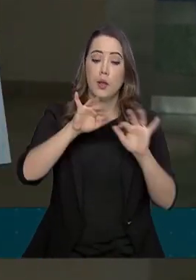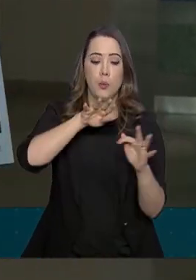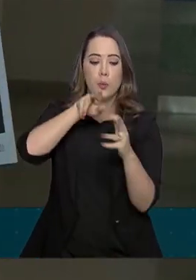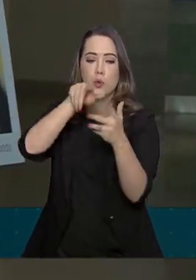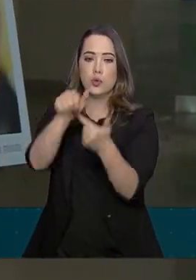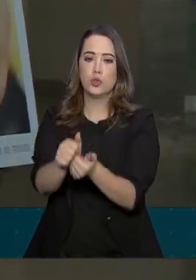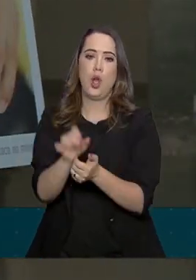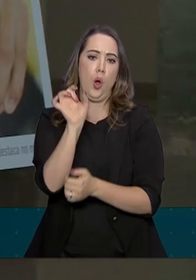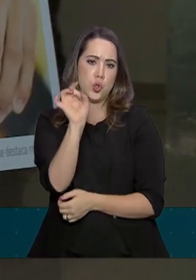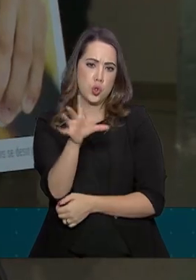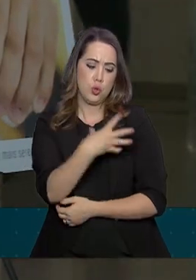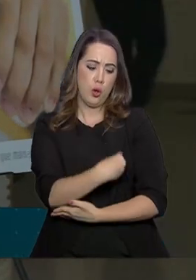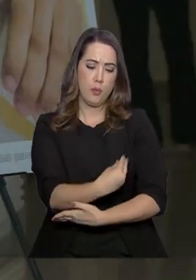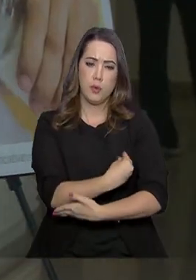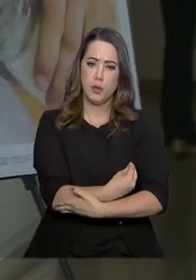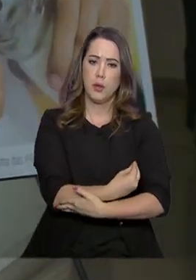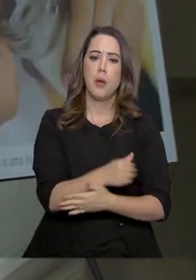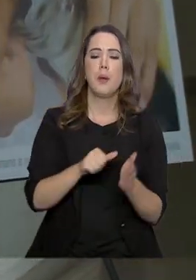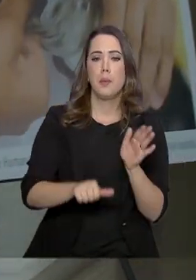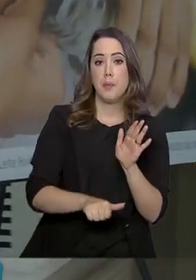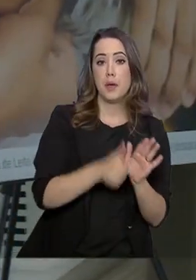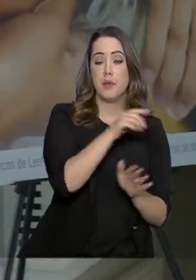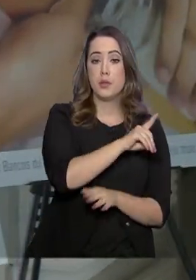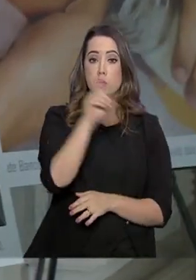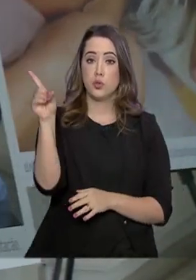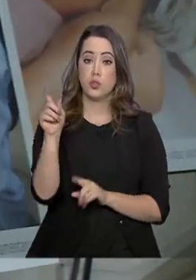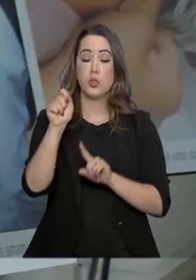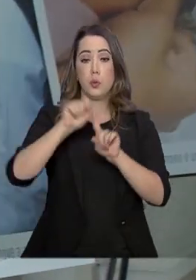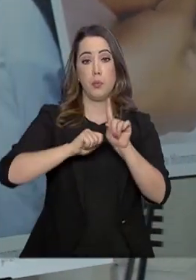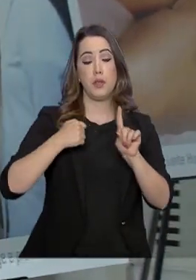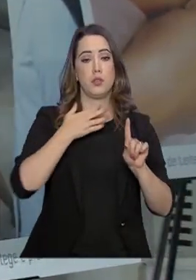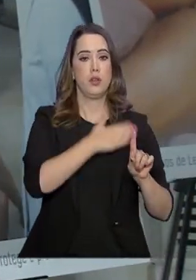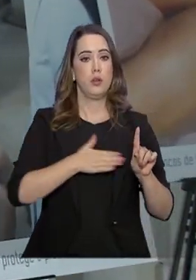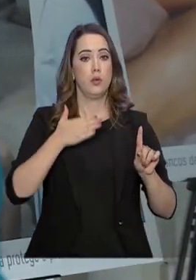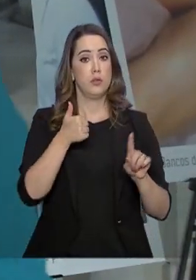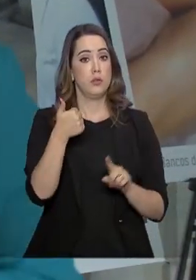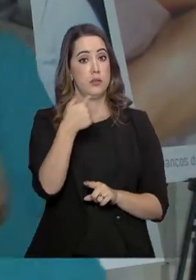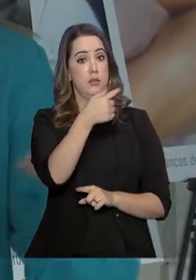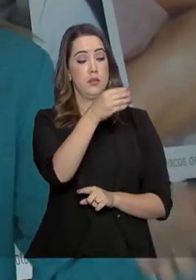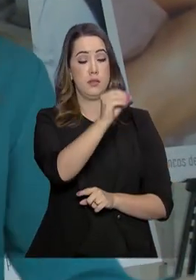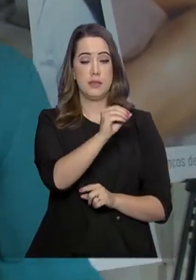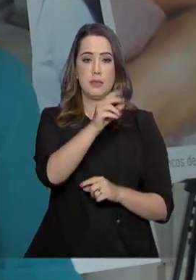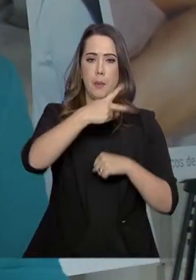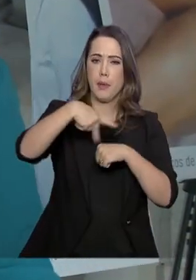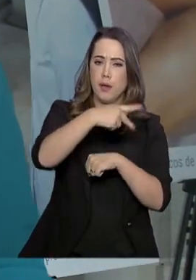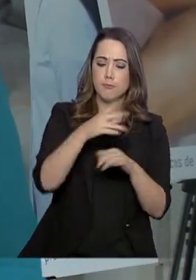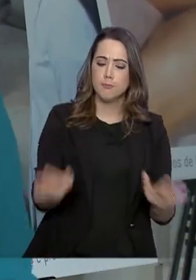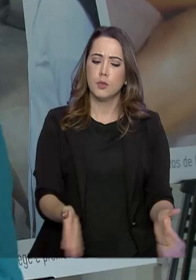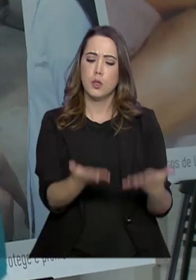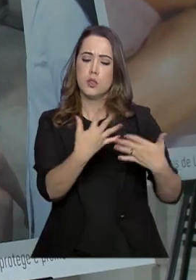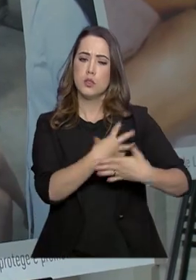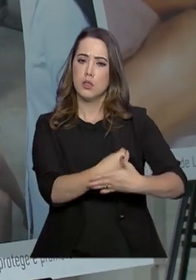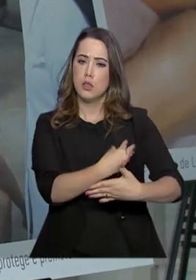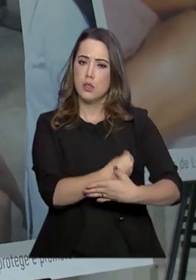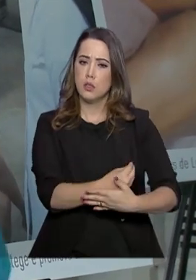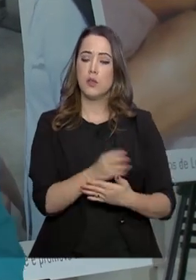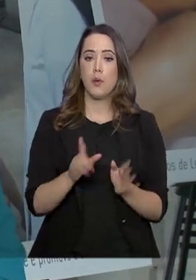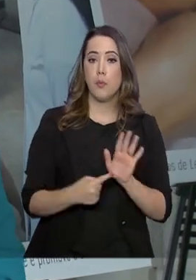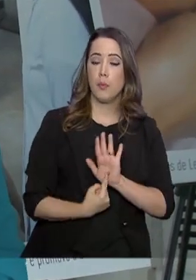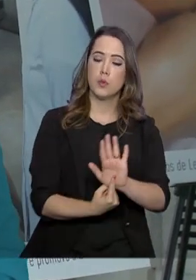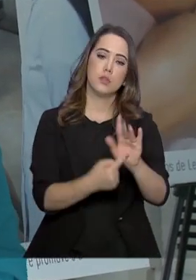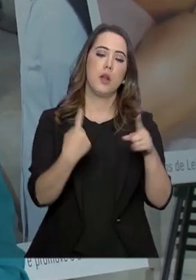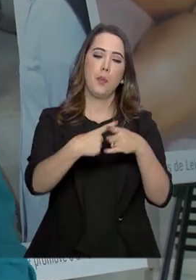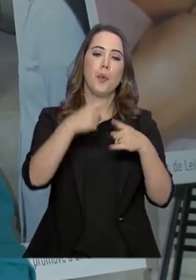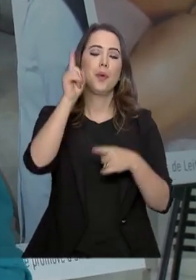nos primeiros dias de agosto em mais de 170 países. A intenção é estimular a amamentação e mostrar os